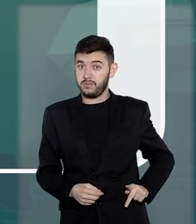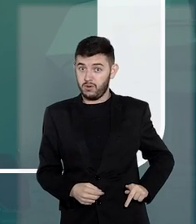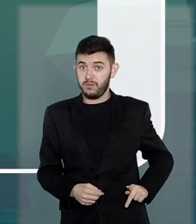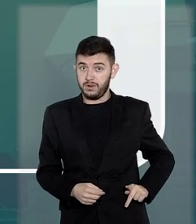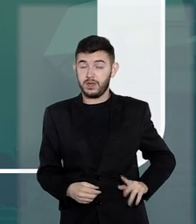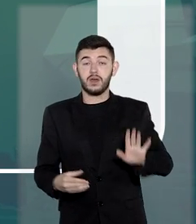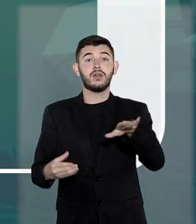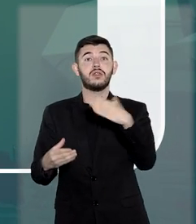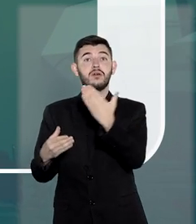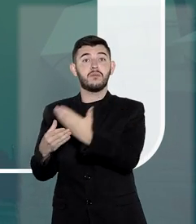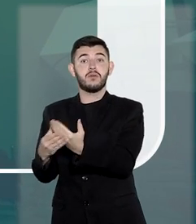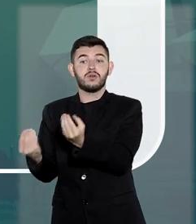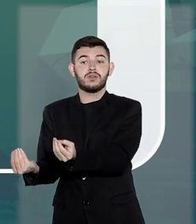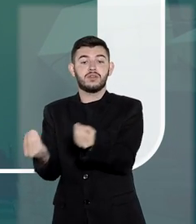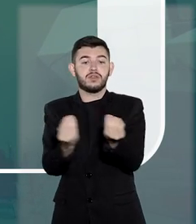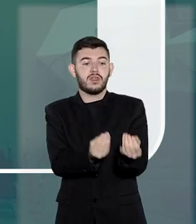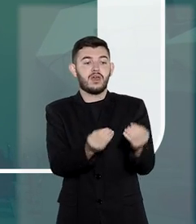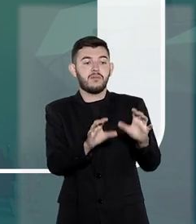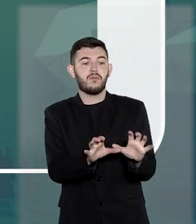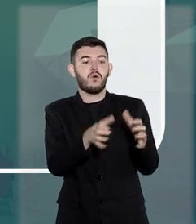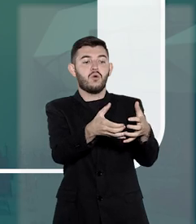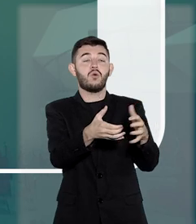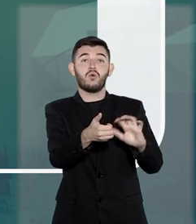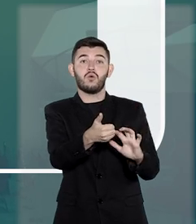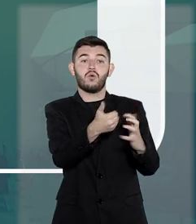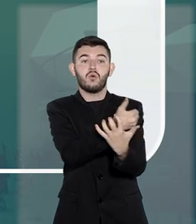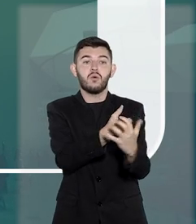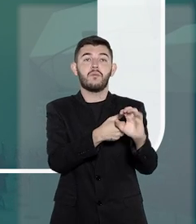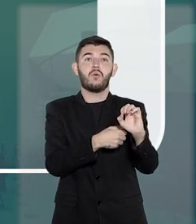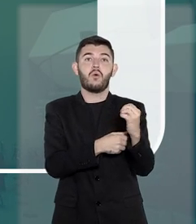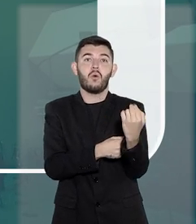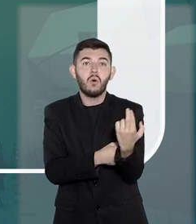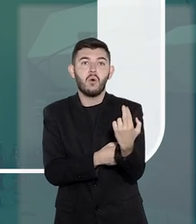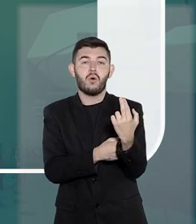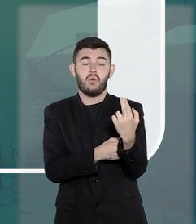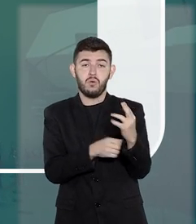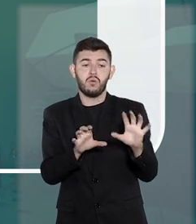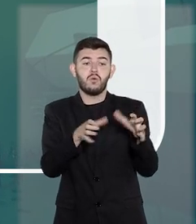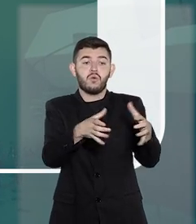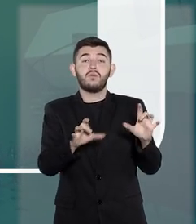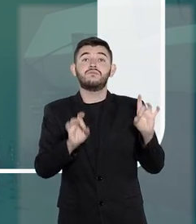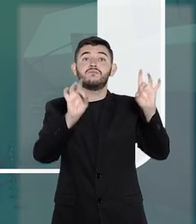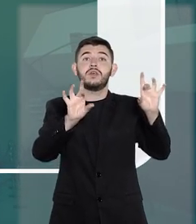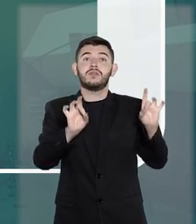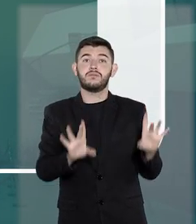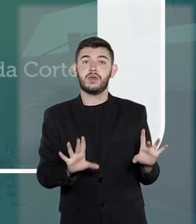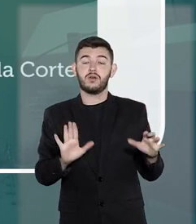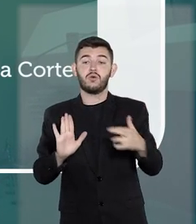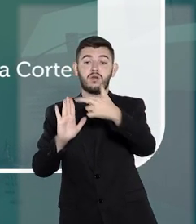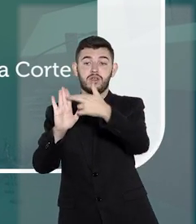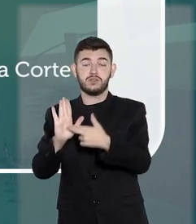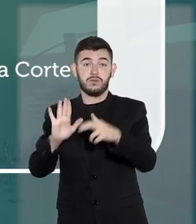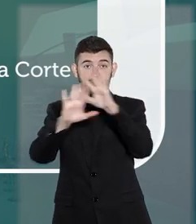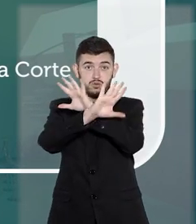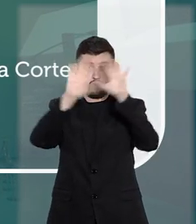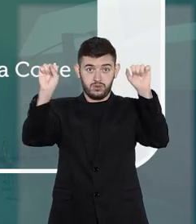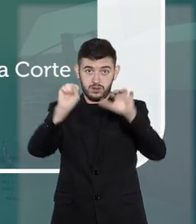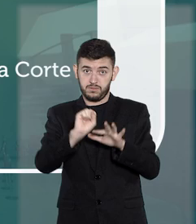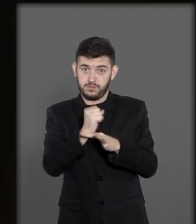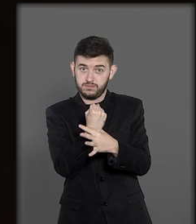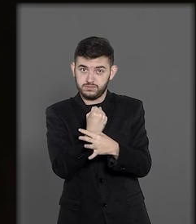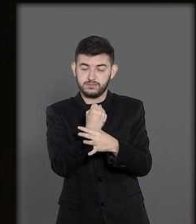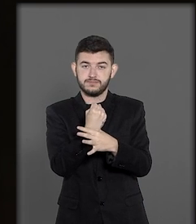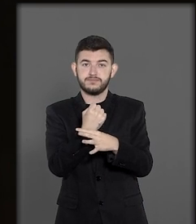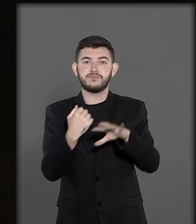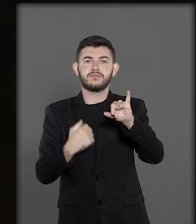Pública, remeter o processo para uma sessão ou plenário ou órgão especial previsto no regimento interno da Corte.